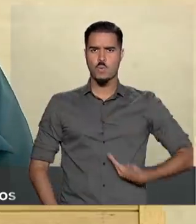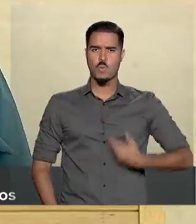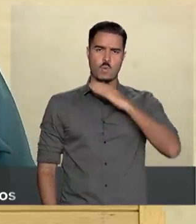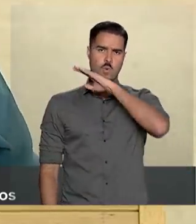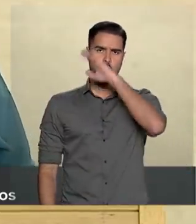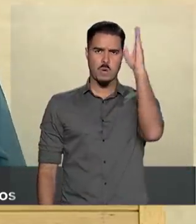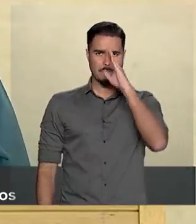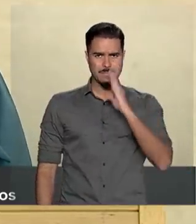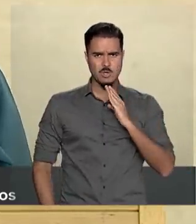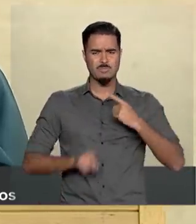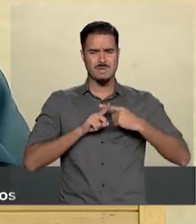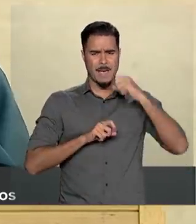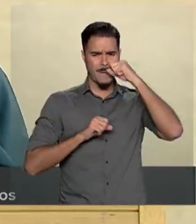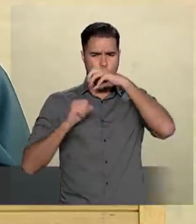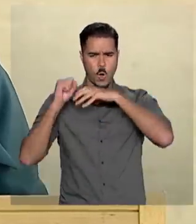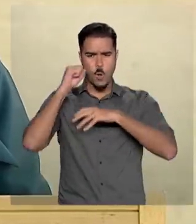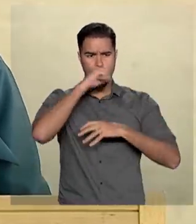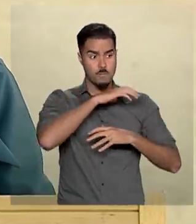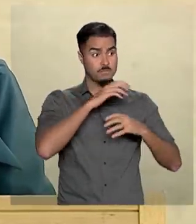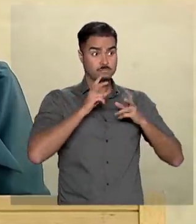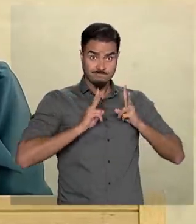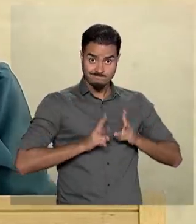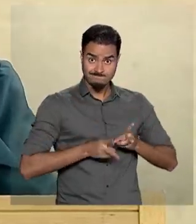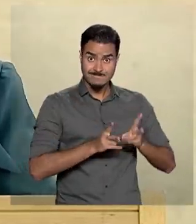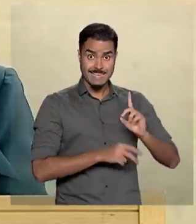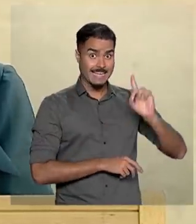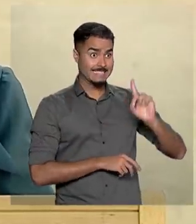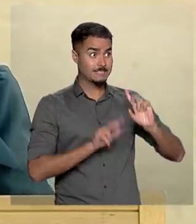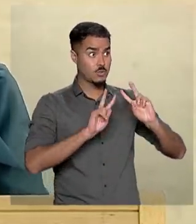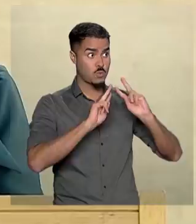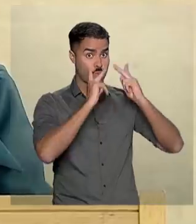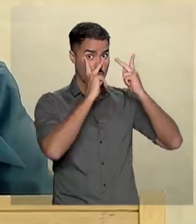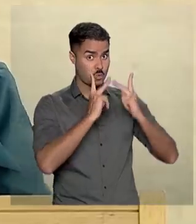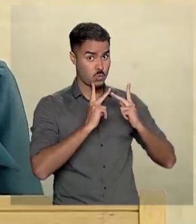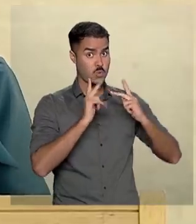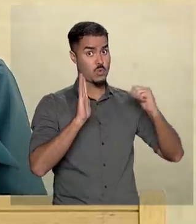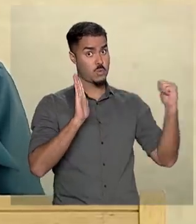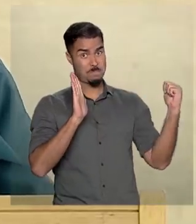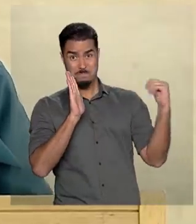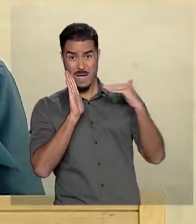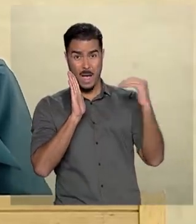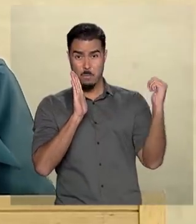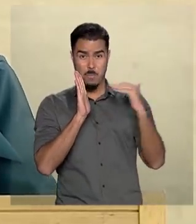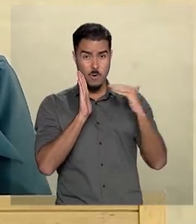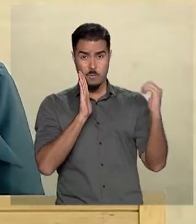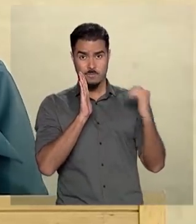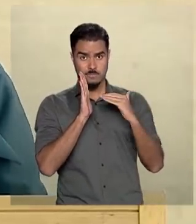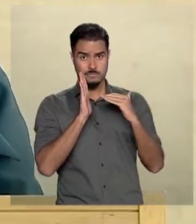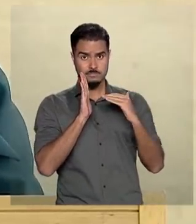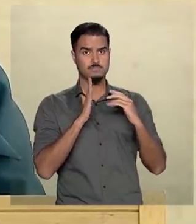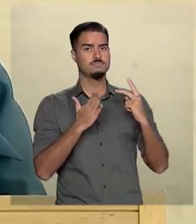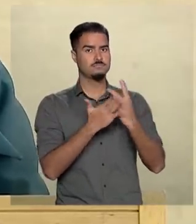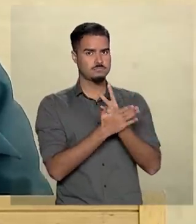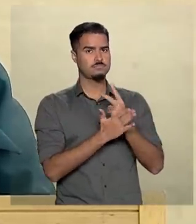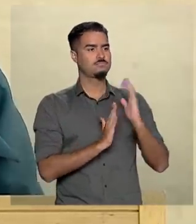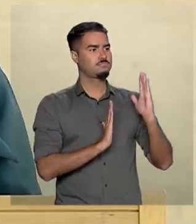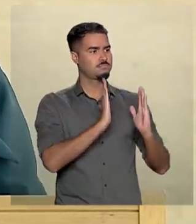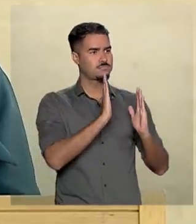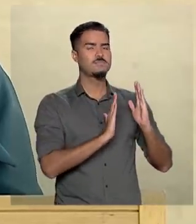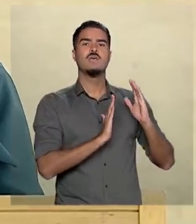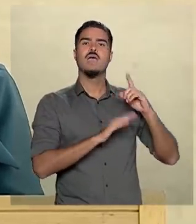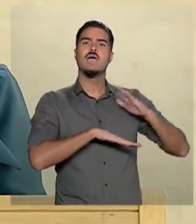persistentes e sérias violações de direitos humanos cometidos pelo regime